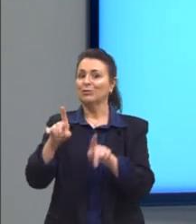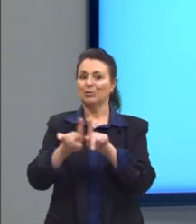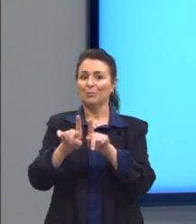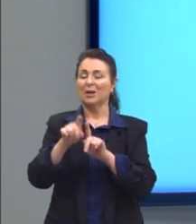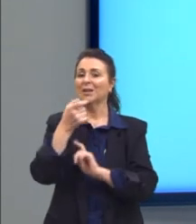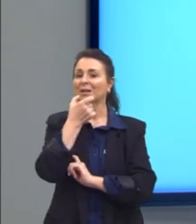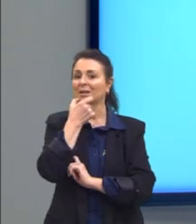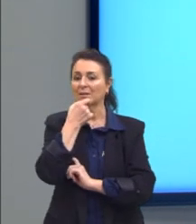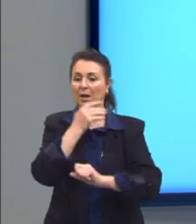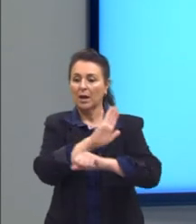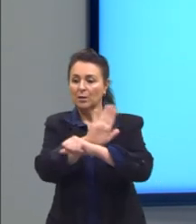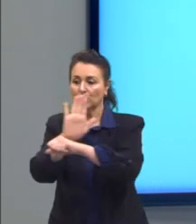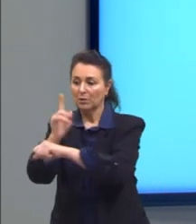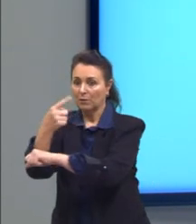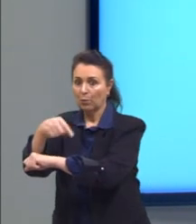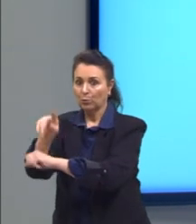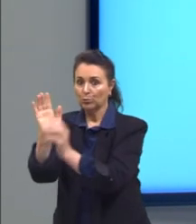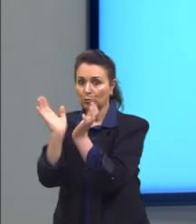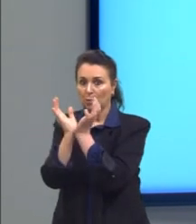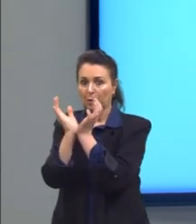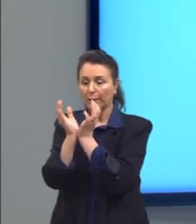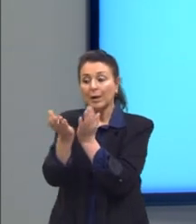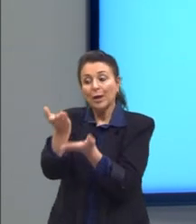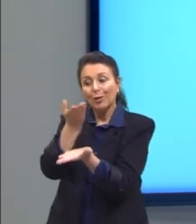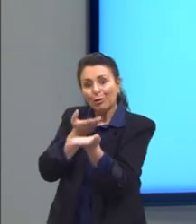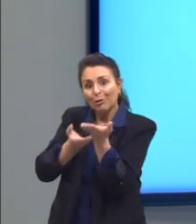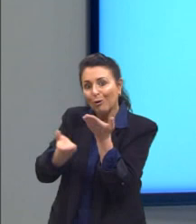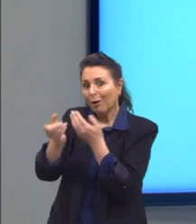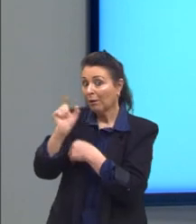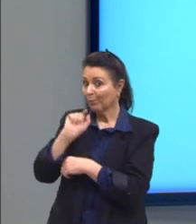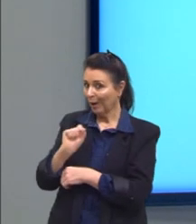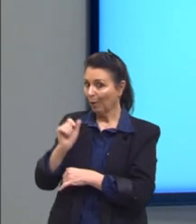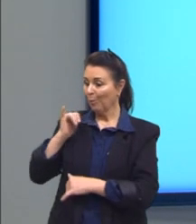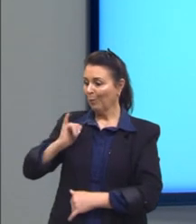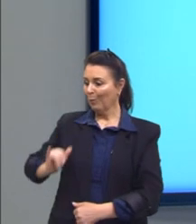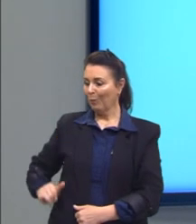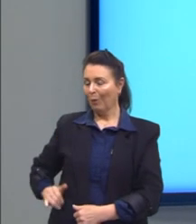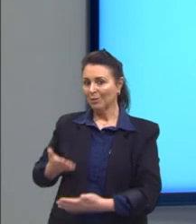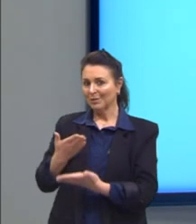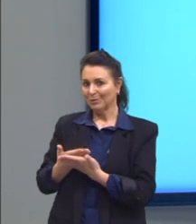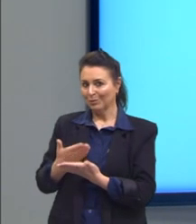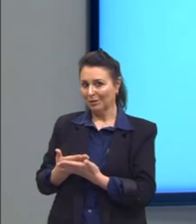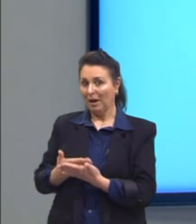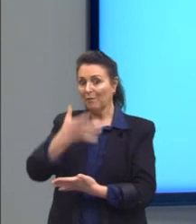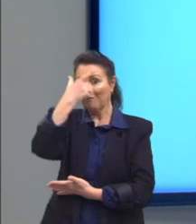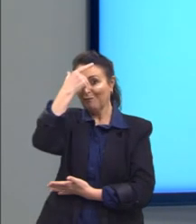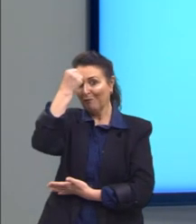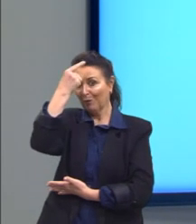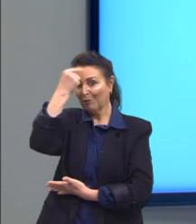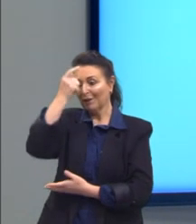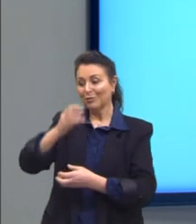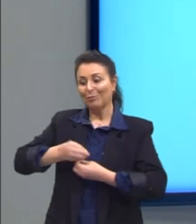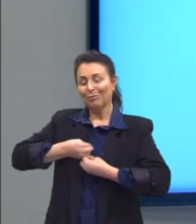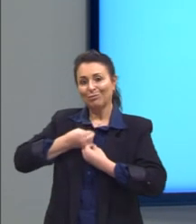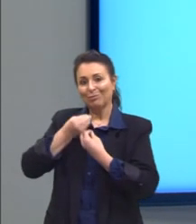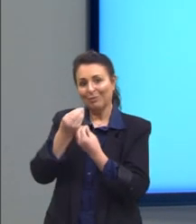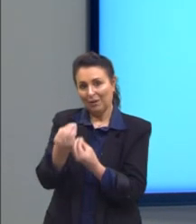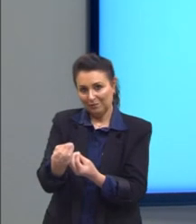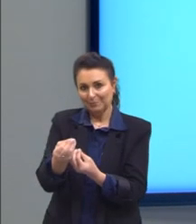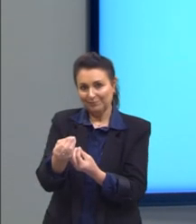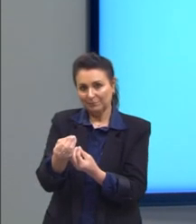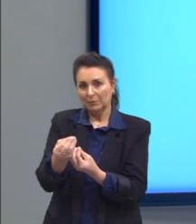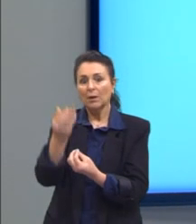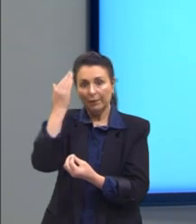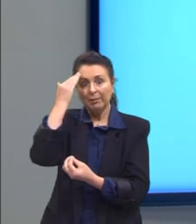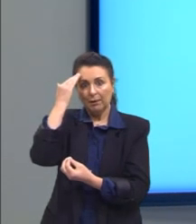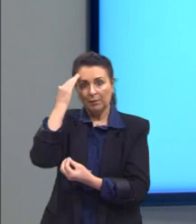onde auxiliava outros alunos em troca de uma bolsa de estudos paga pela faculdade. Eu entendo, Isaac Newton, porque eu